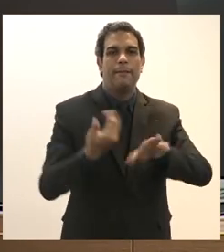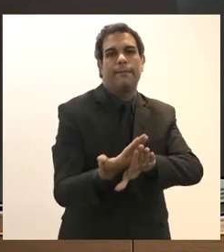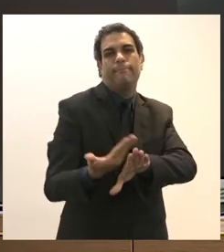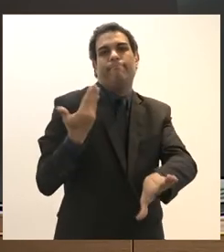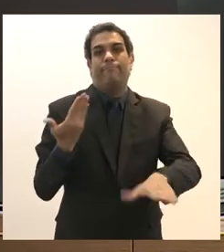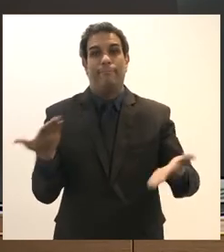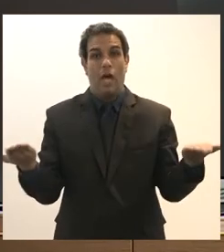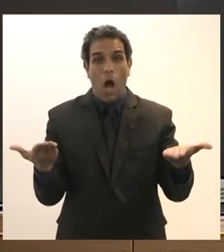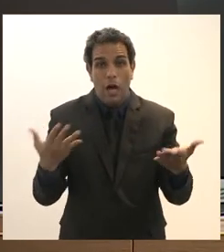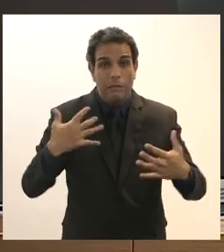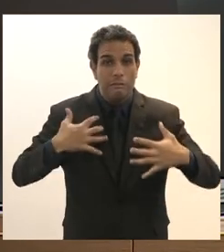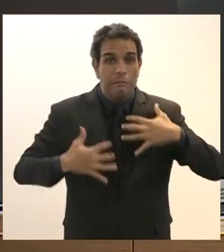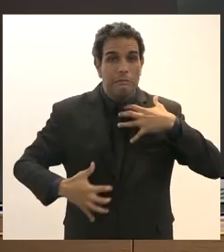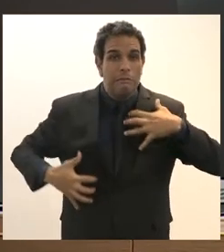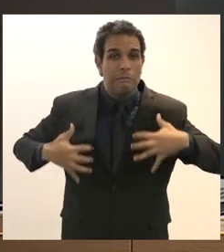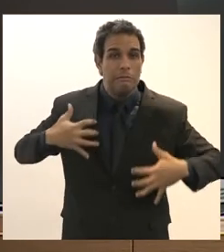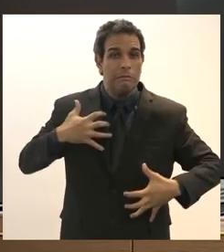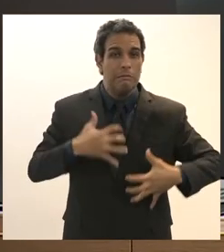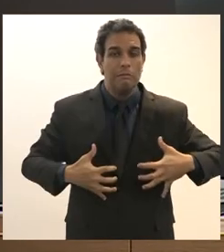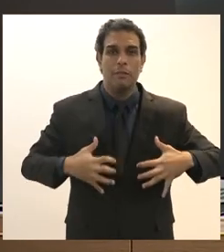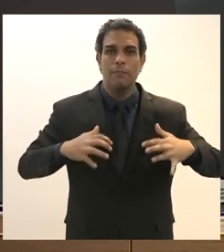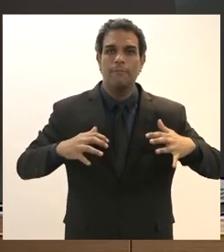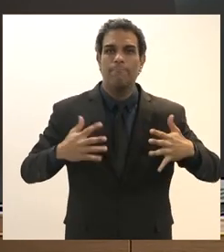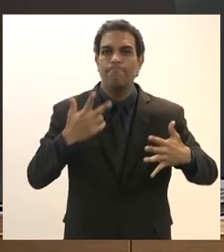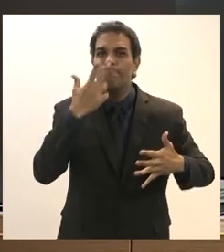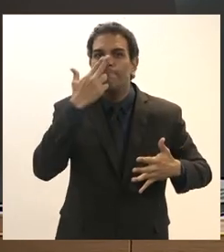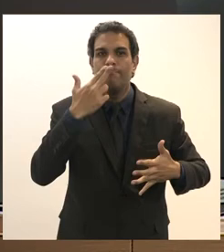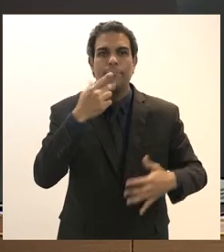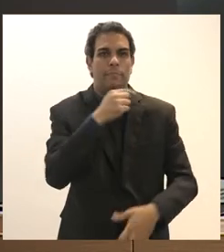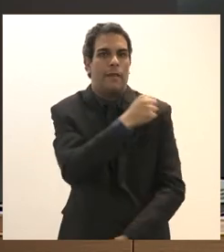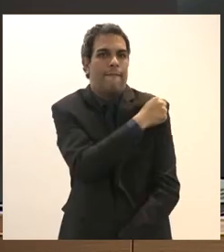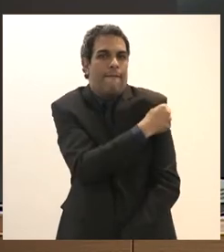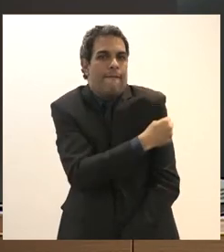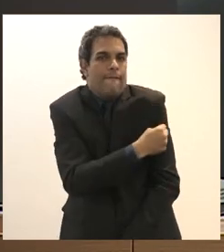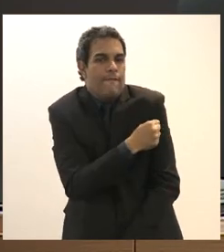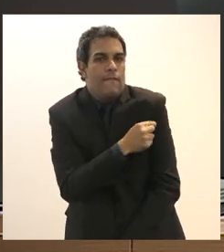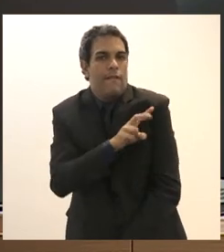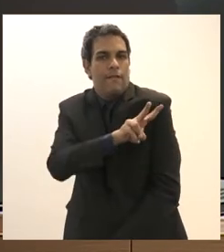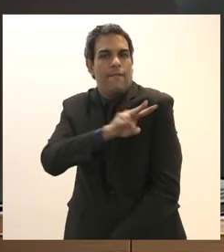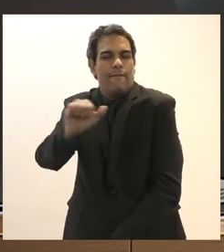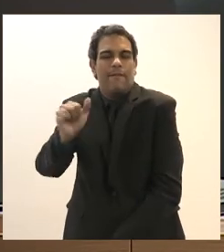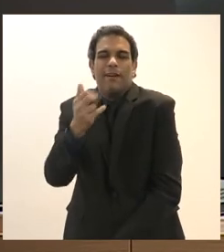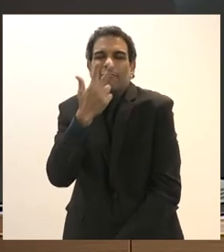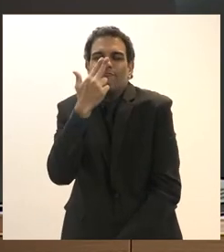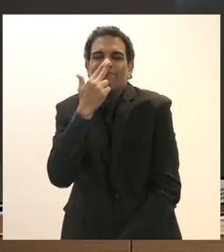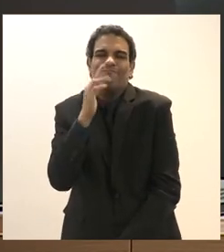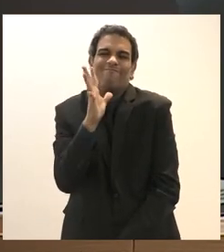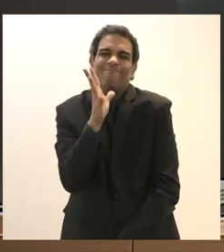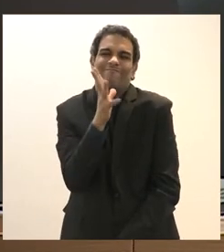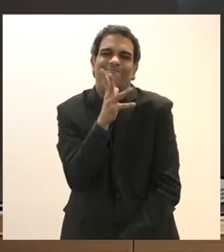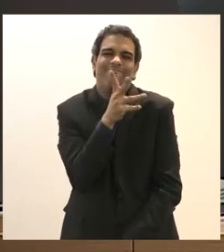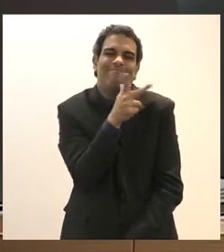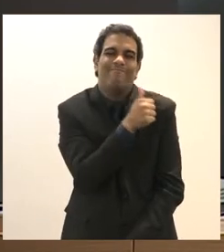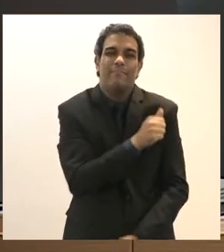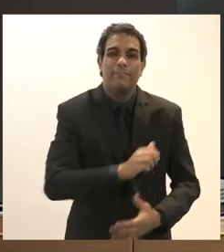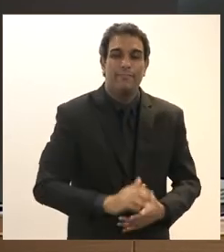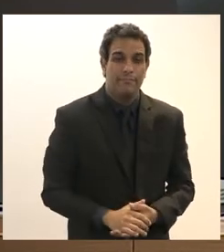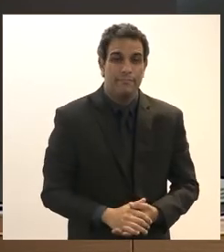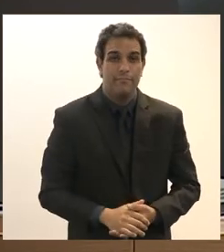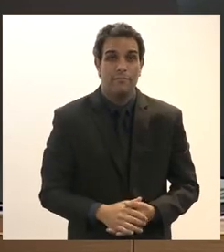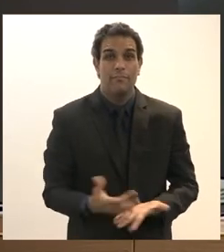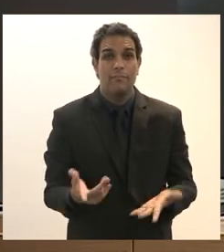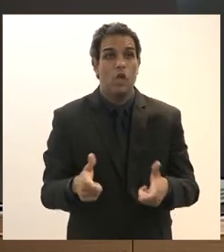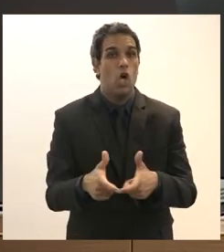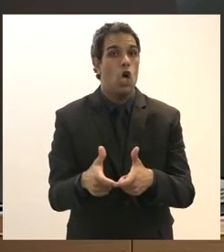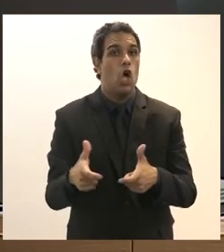nessa agonia do avanço ou não da vacinação que anda muito devagar muito lentamente o grande número